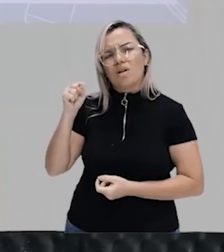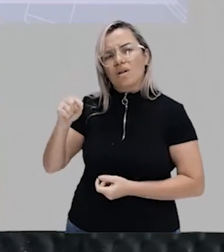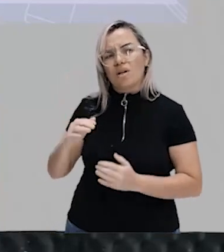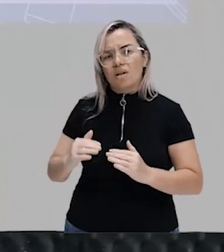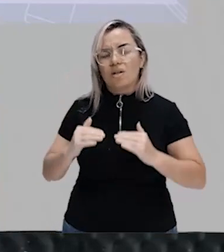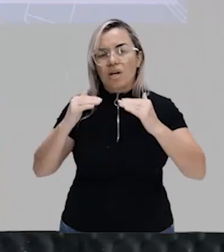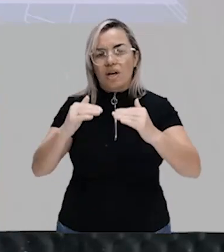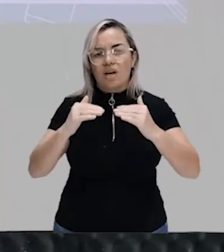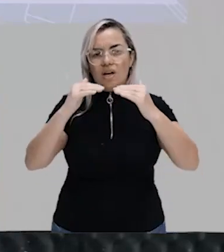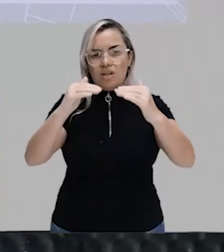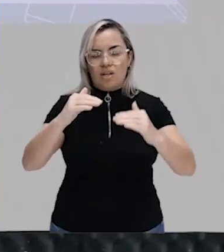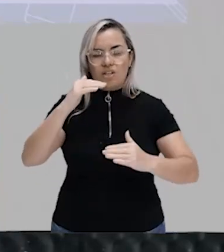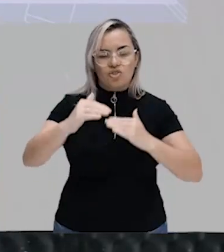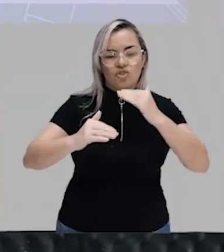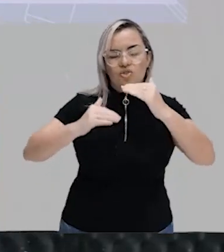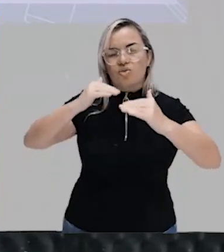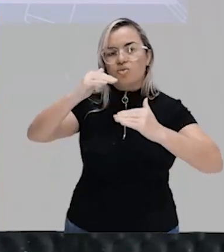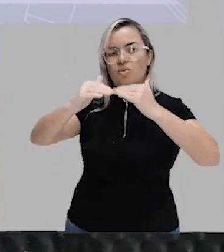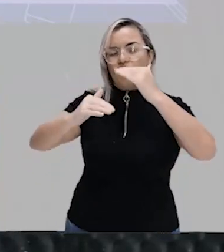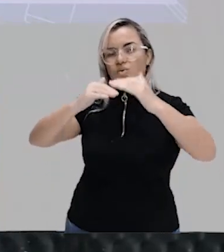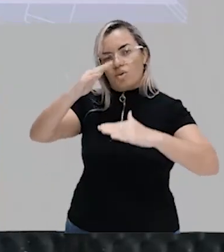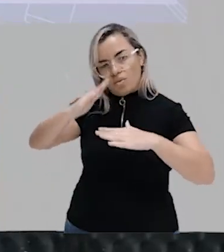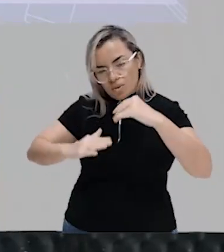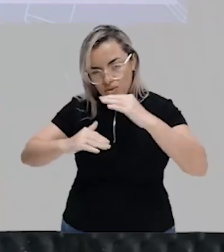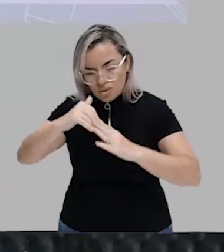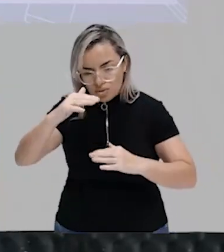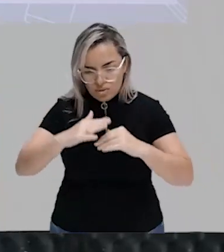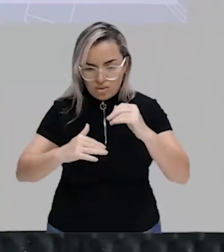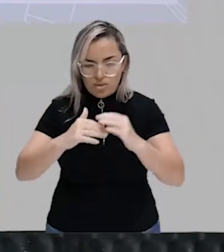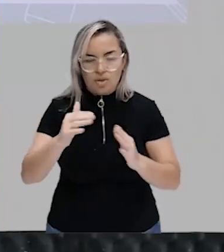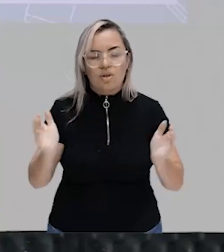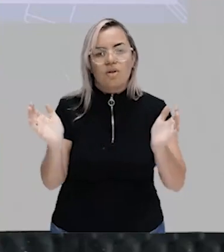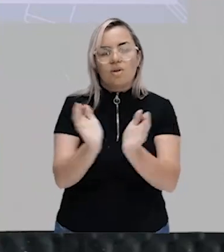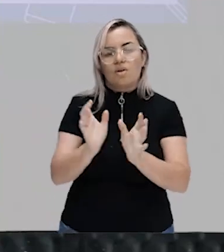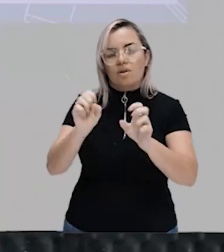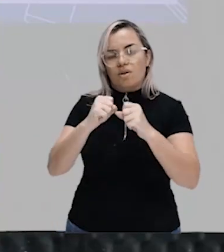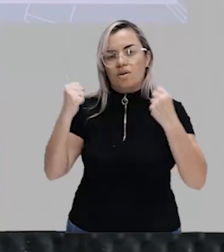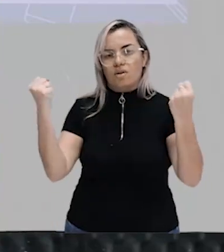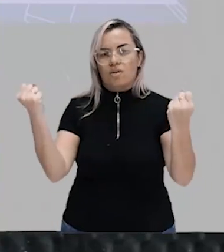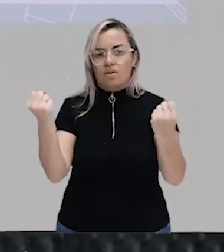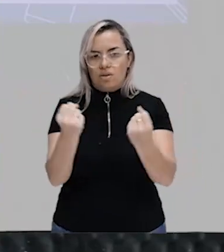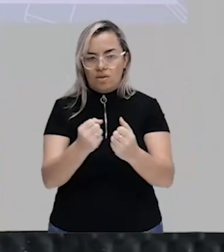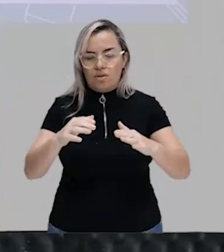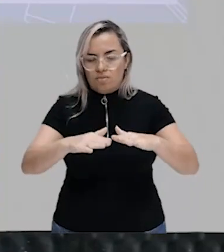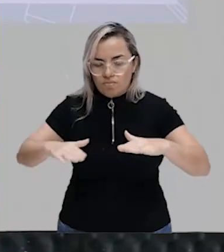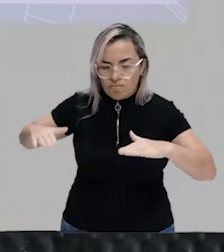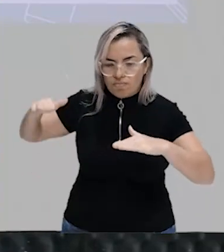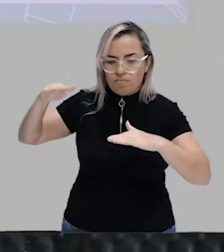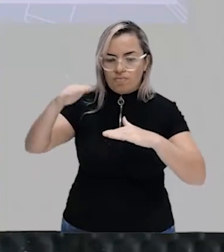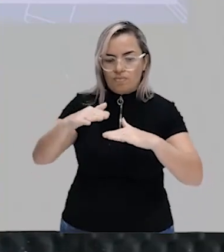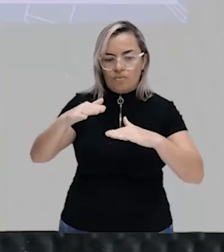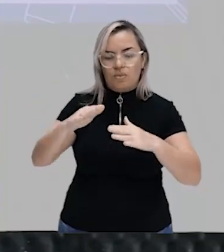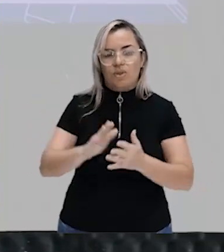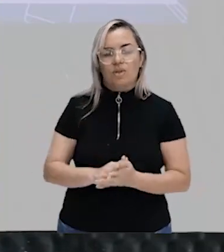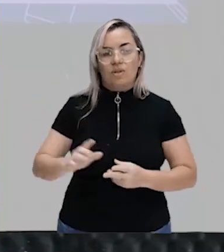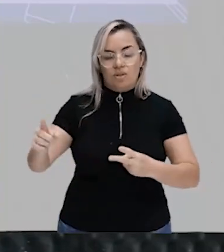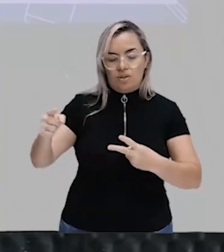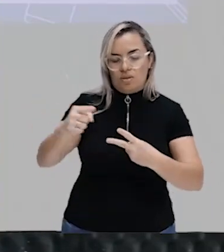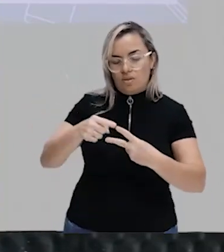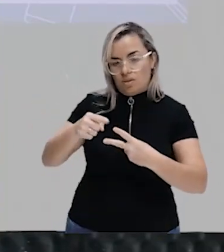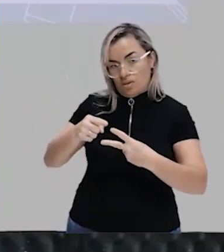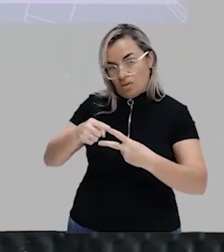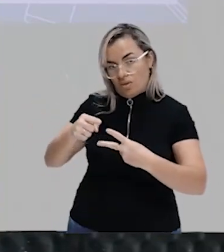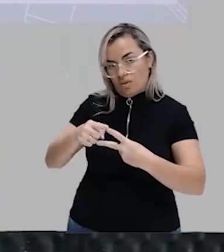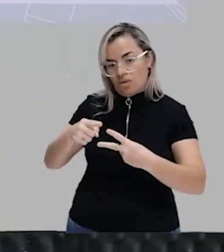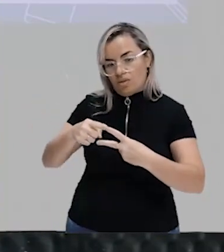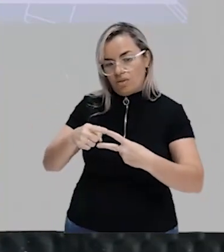é crescer. Então, se há uma subida de classe, existe uma ascensão. Mobilidade social vertical